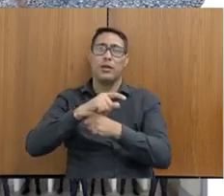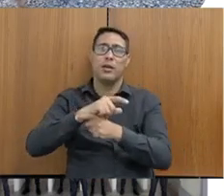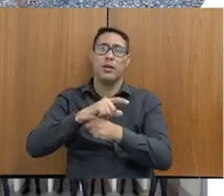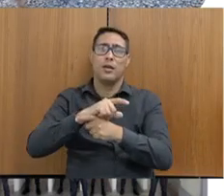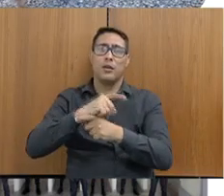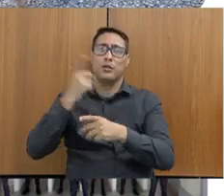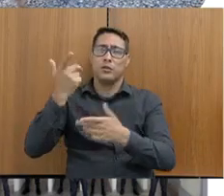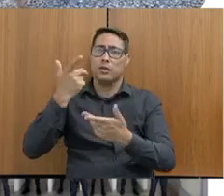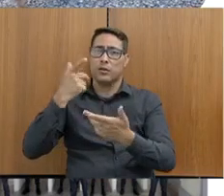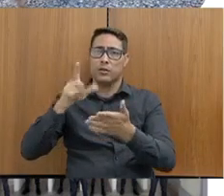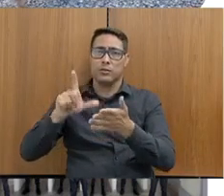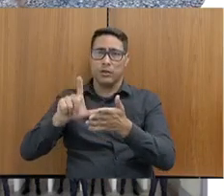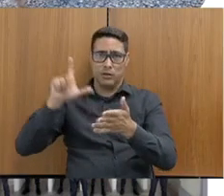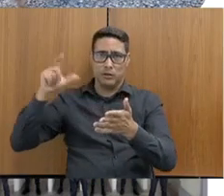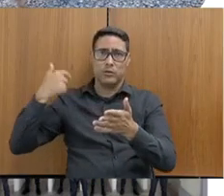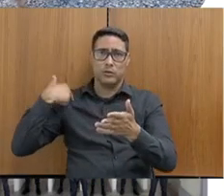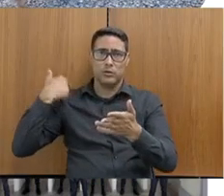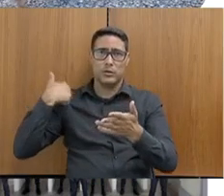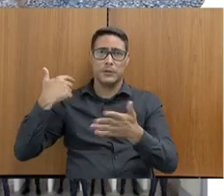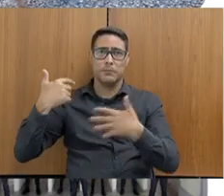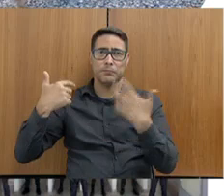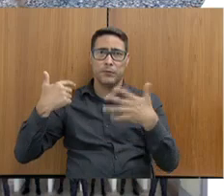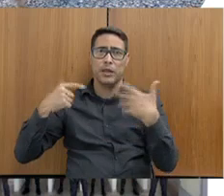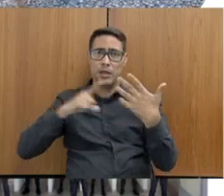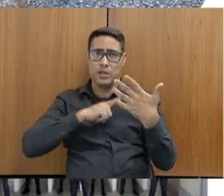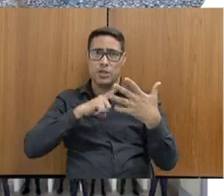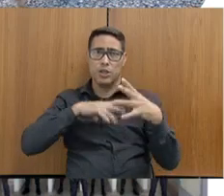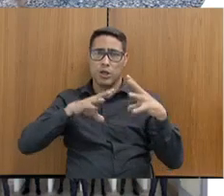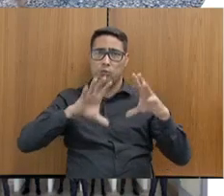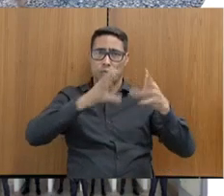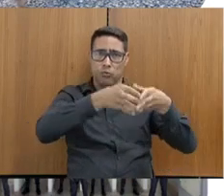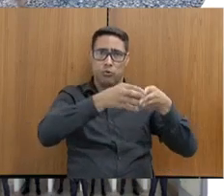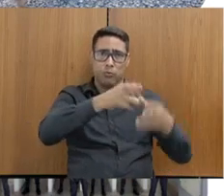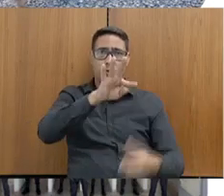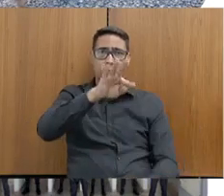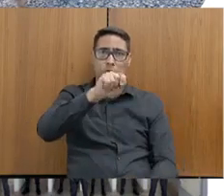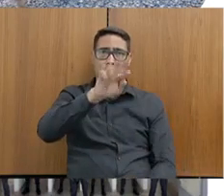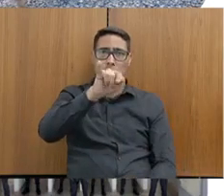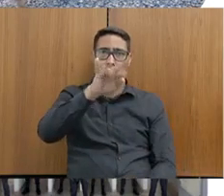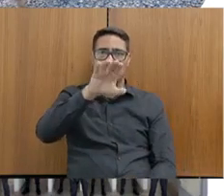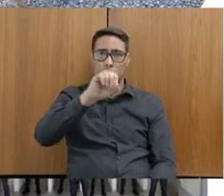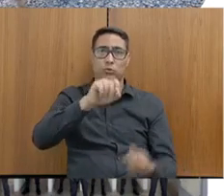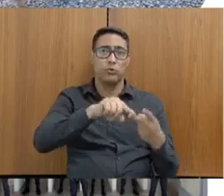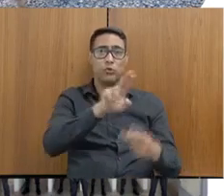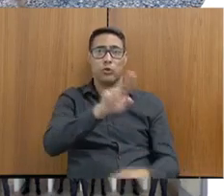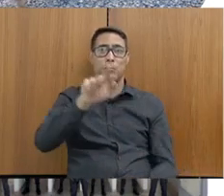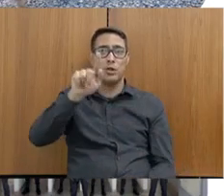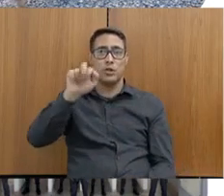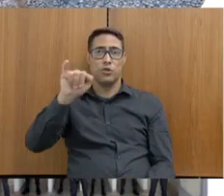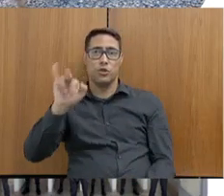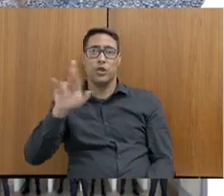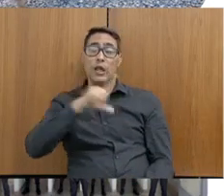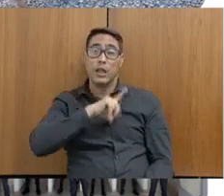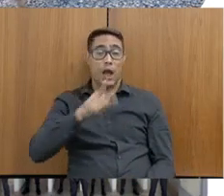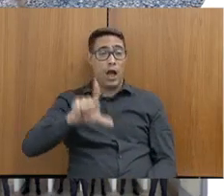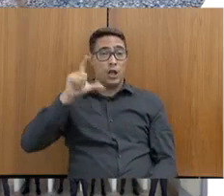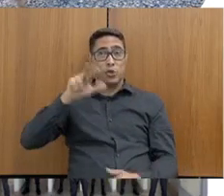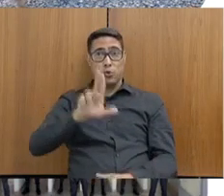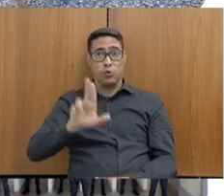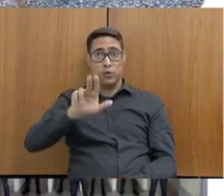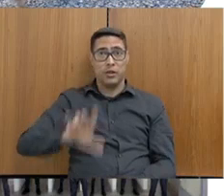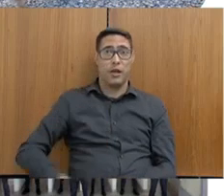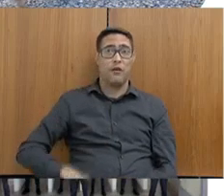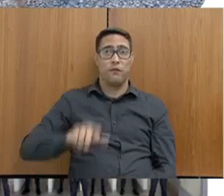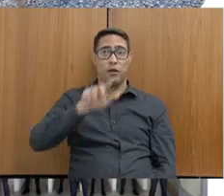cheguei, comando, só para que você possa ter uma ideia, nós tínhamos um grupo tático, que é o nosso GIR, que portava fuzil. E o GIR